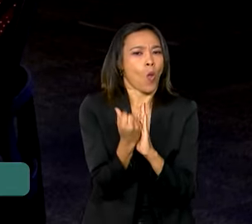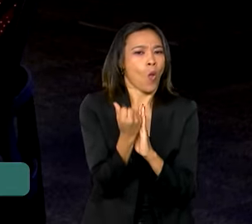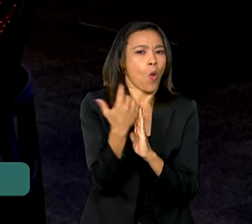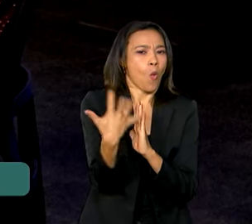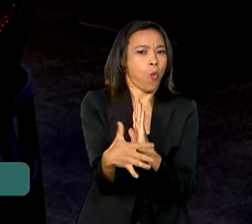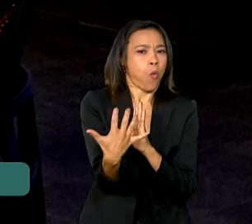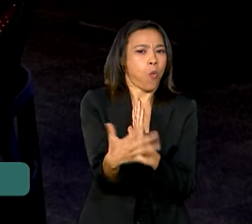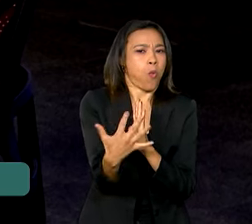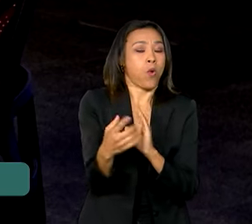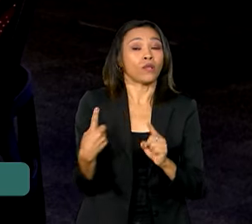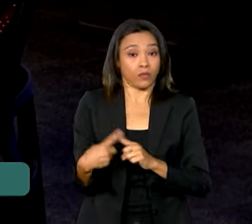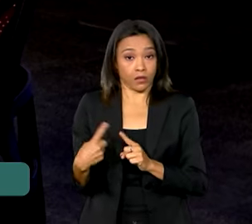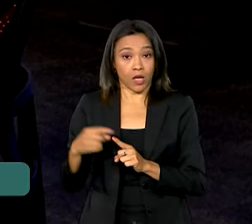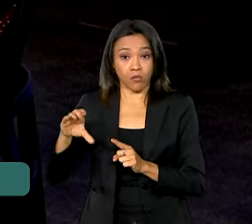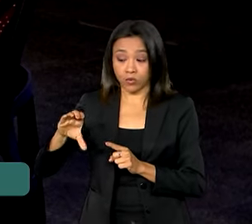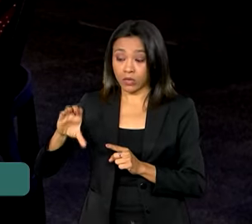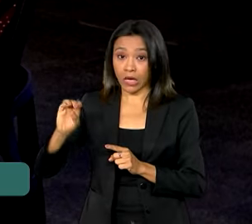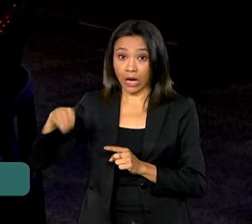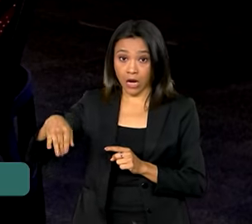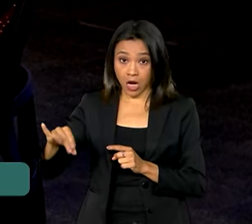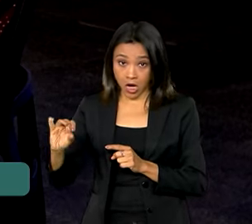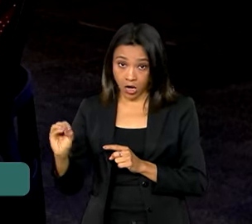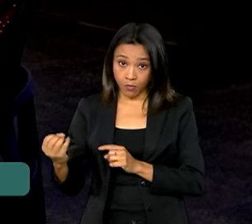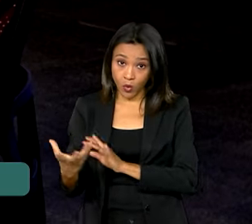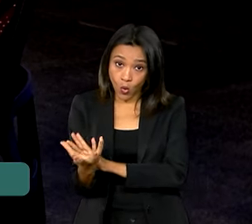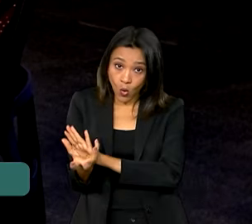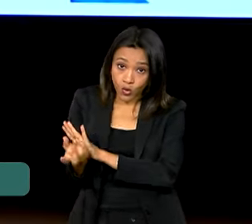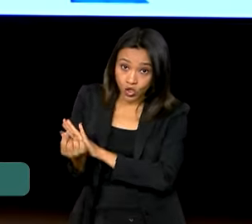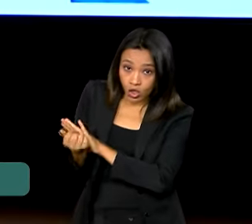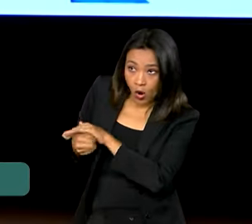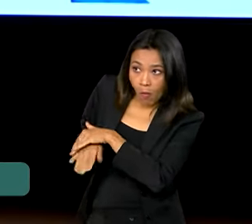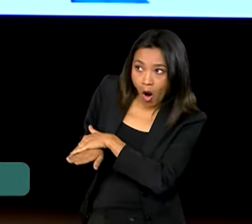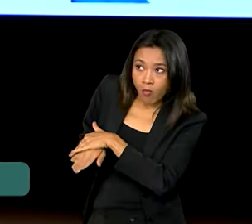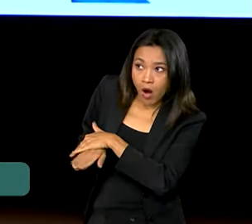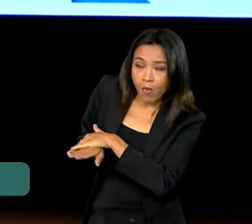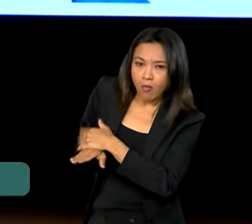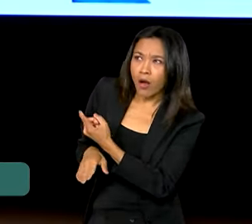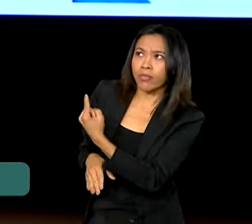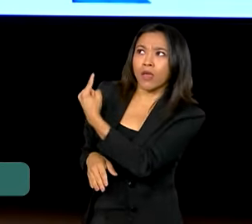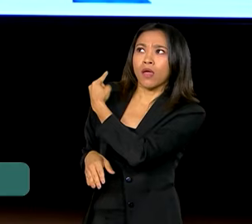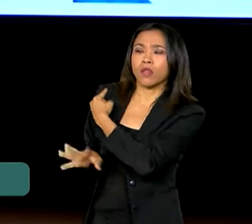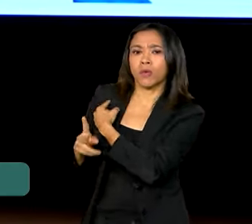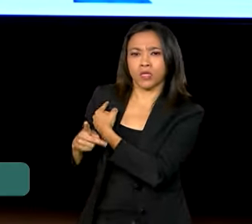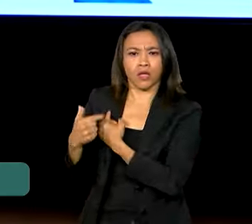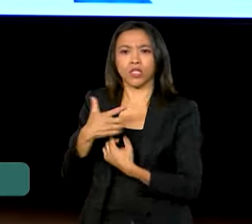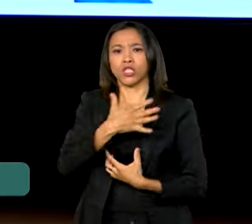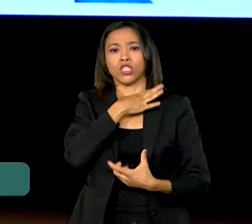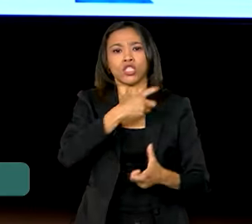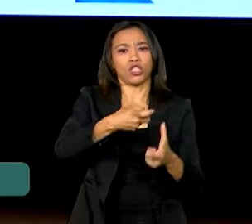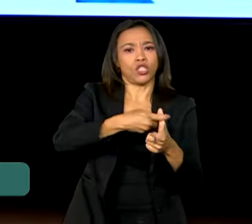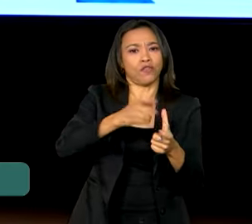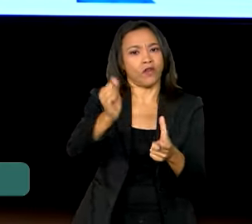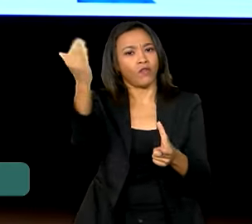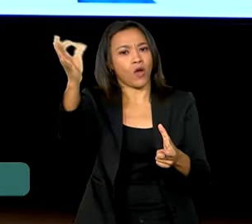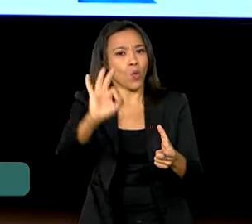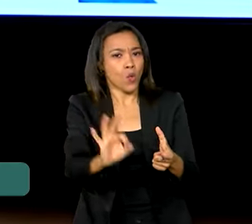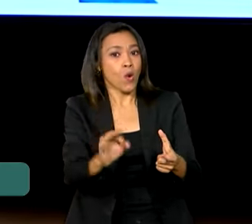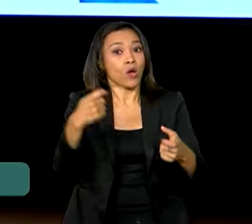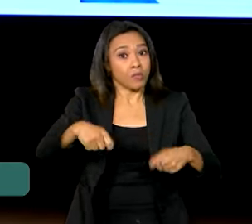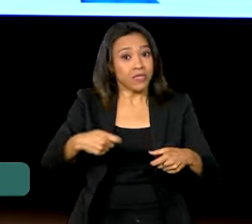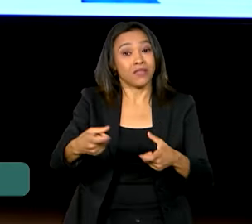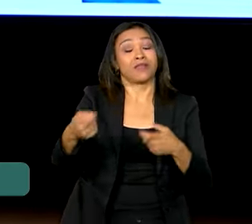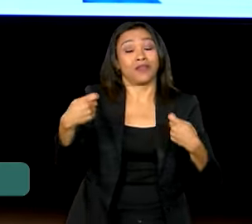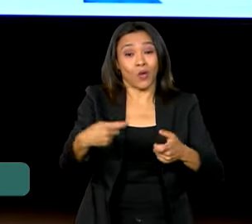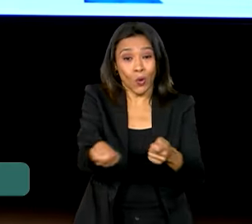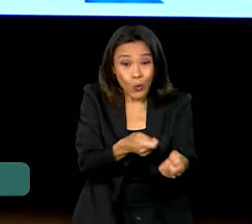reservas cambiais acumuladas desde o período do presidente Lula. Nós não temos dívida externa. Nós temos que controlar agora a nossa dívida interna.